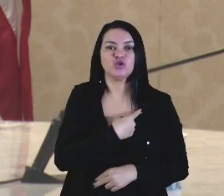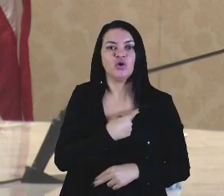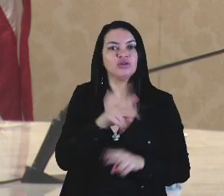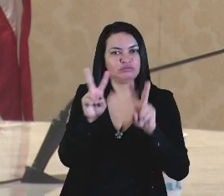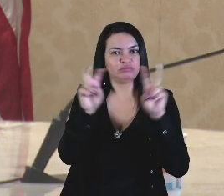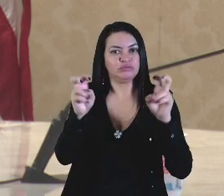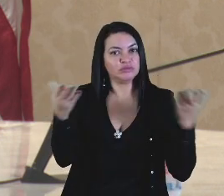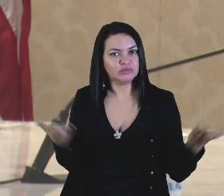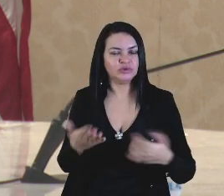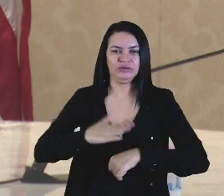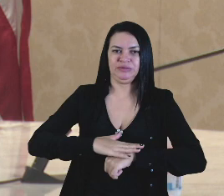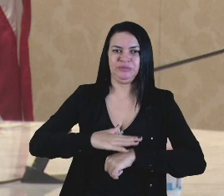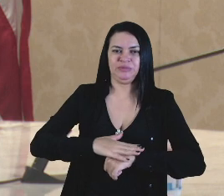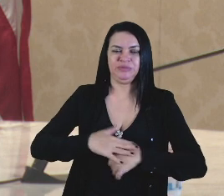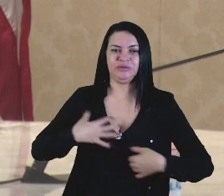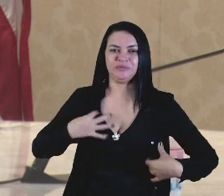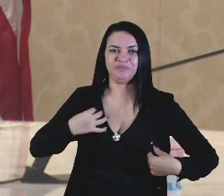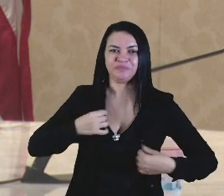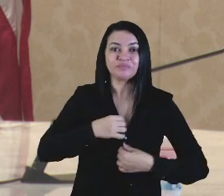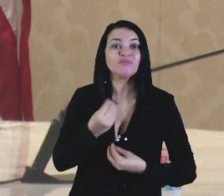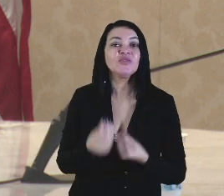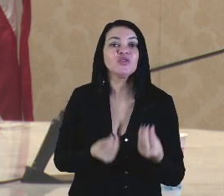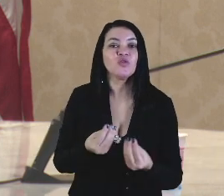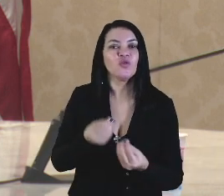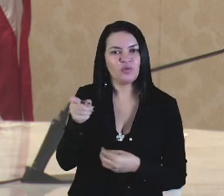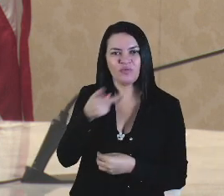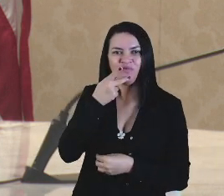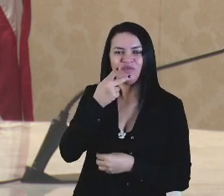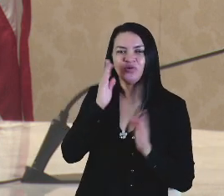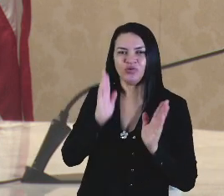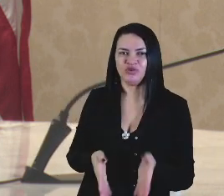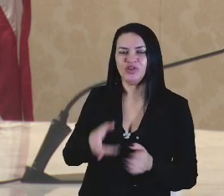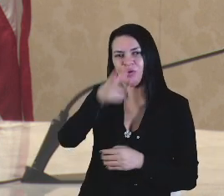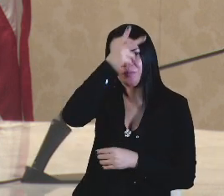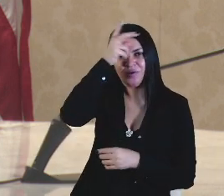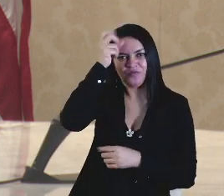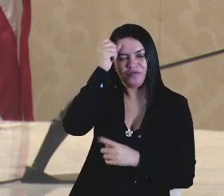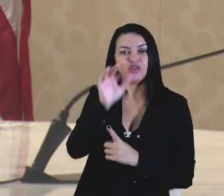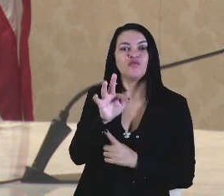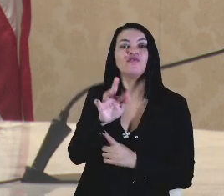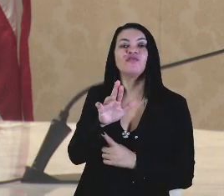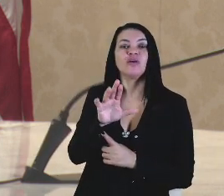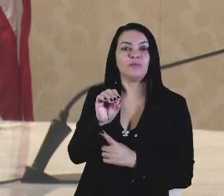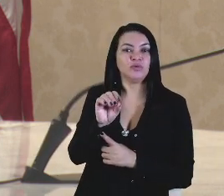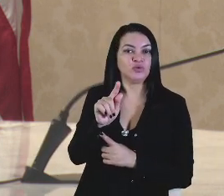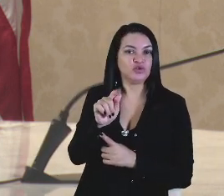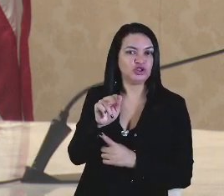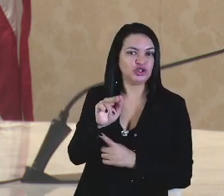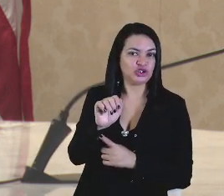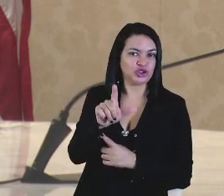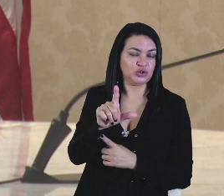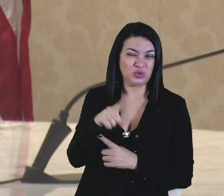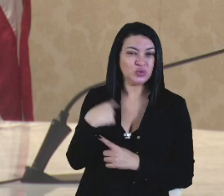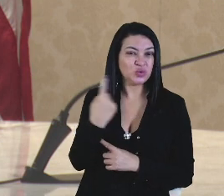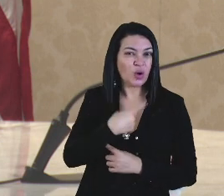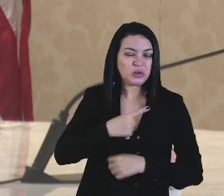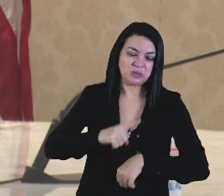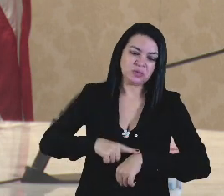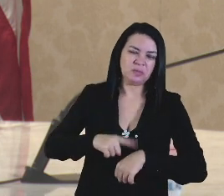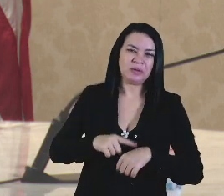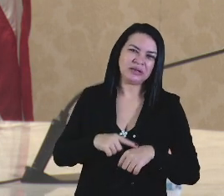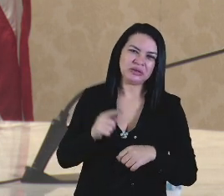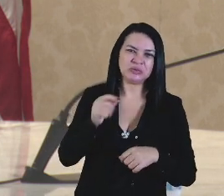tratando nesse momento. Como bem destacou o prefeito Fábio Gentil, estamos vivendo um momento de trevas,